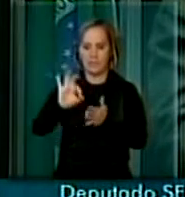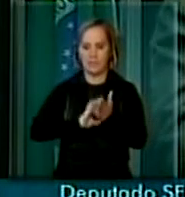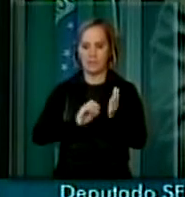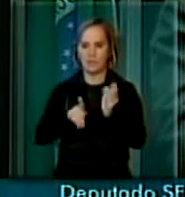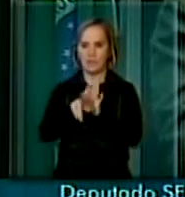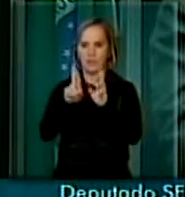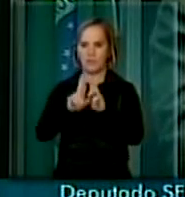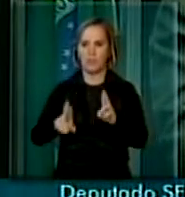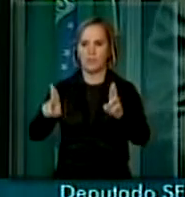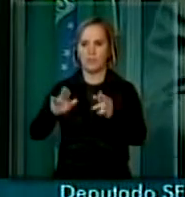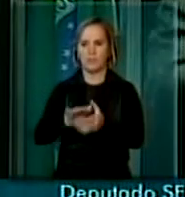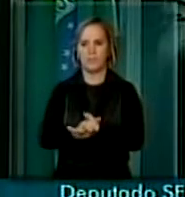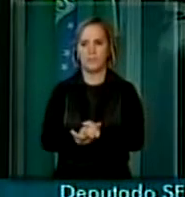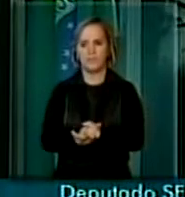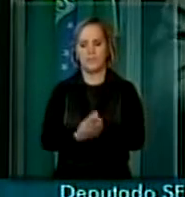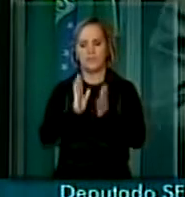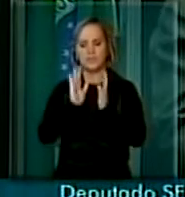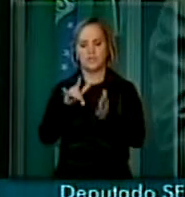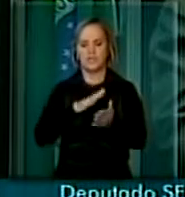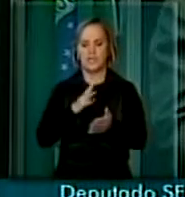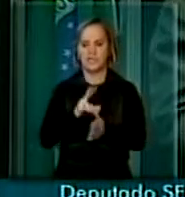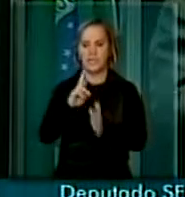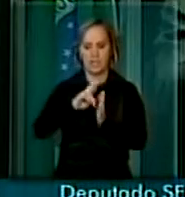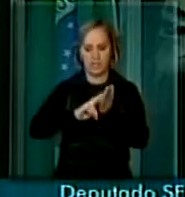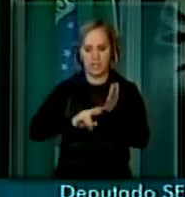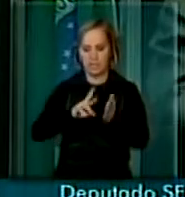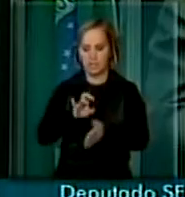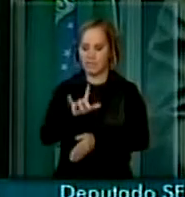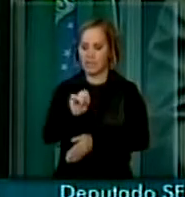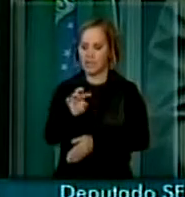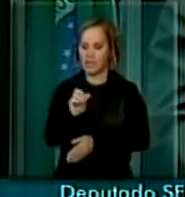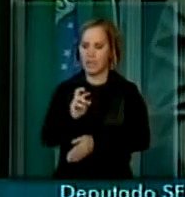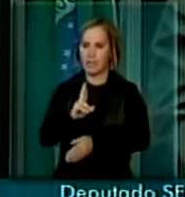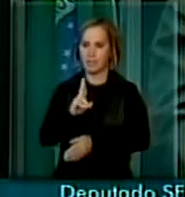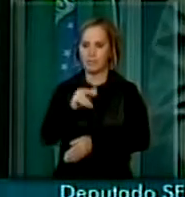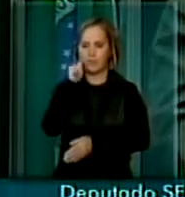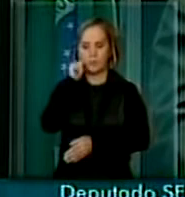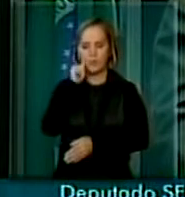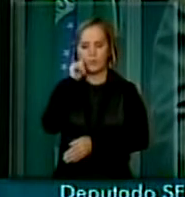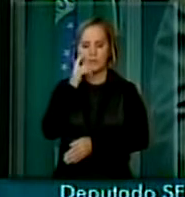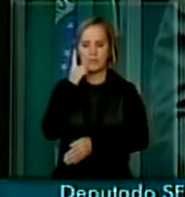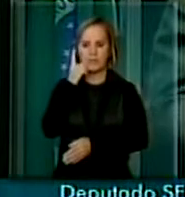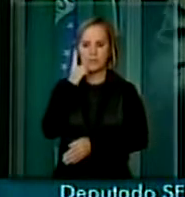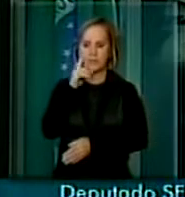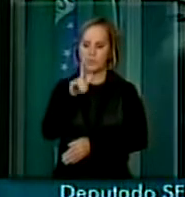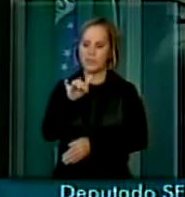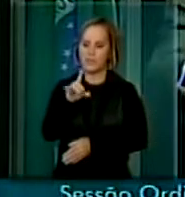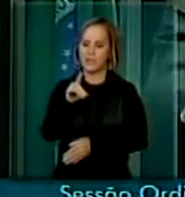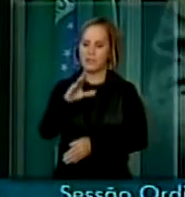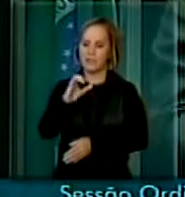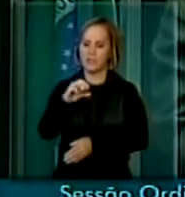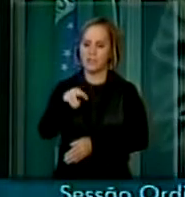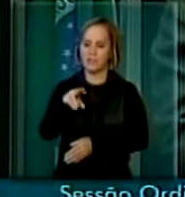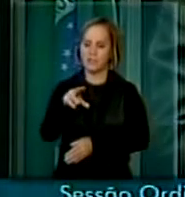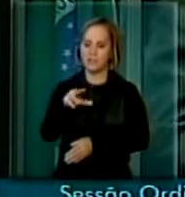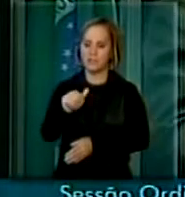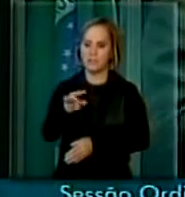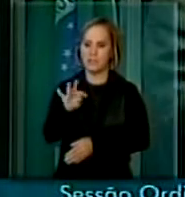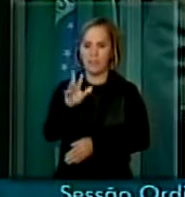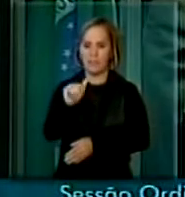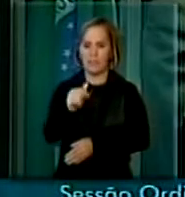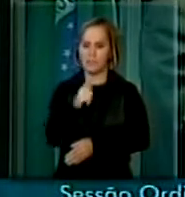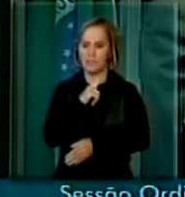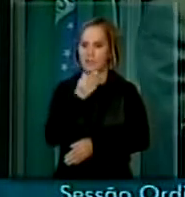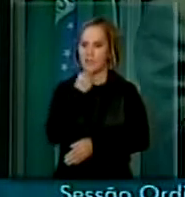na universidade. Já tem relator esse projeto, na verdade, relatora e a deputada Lídice da Mata, da Bahia, que, aliás, tem um fato curioso, que o sobrinho